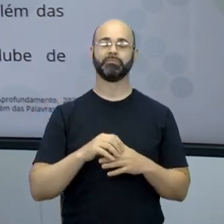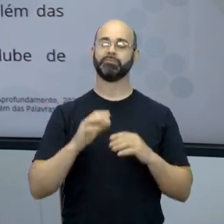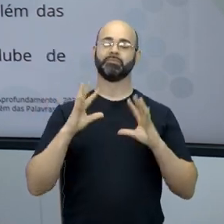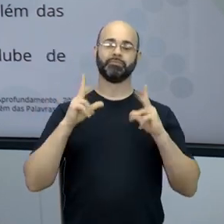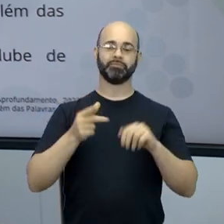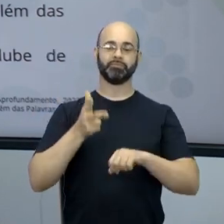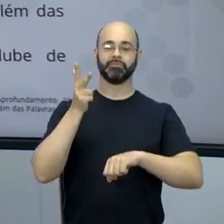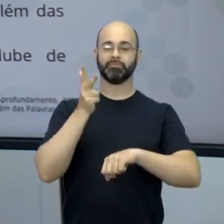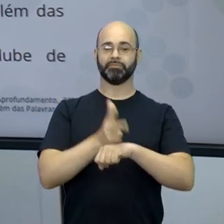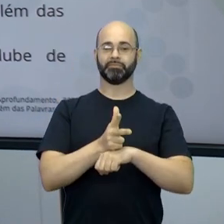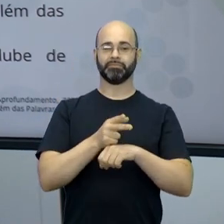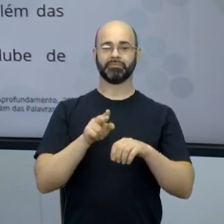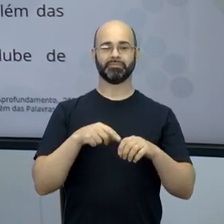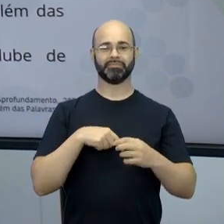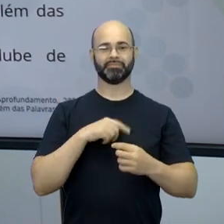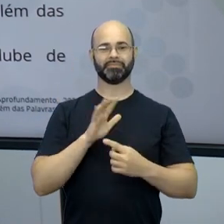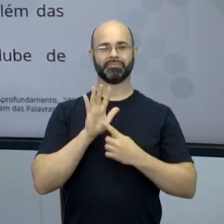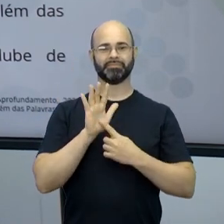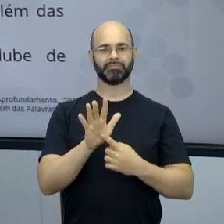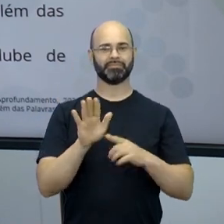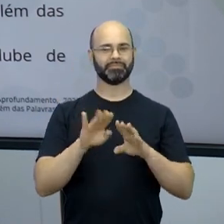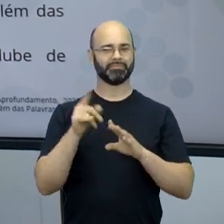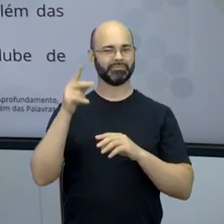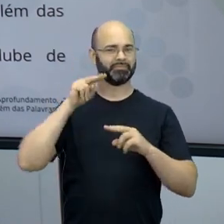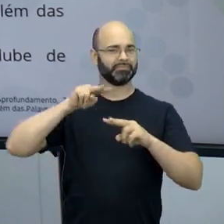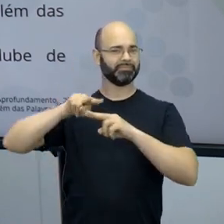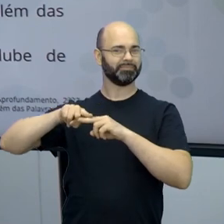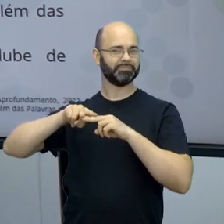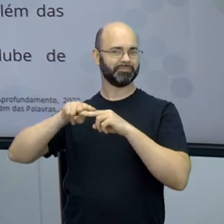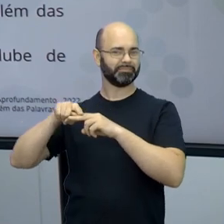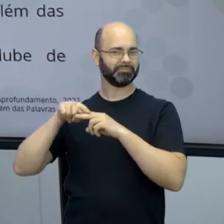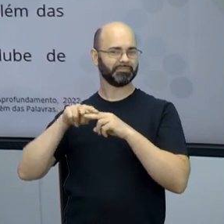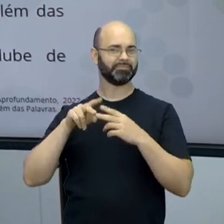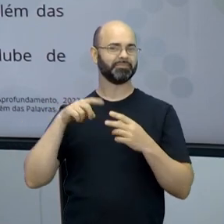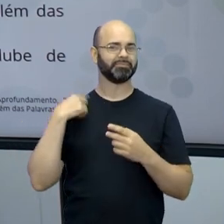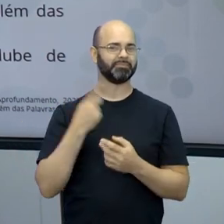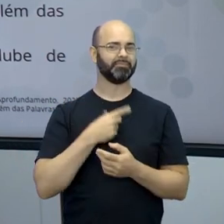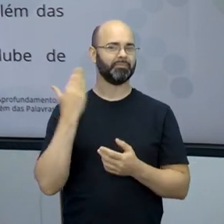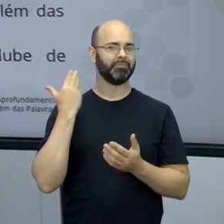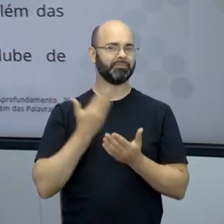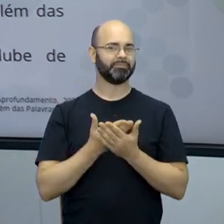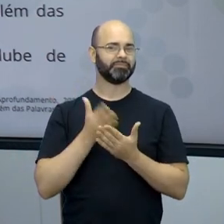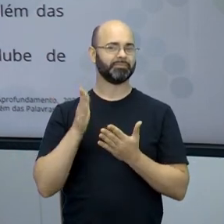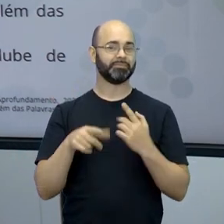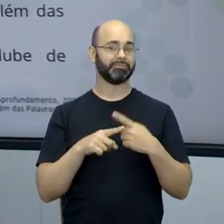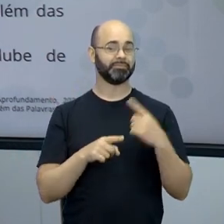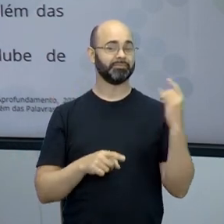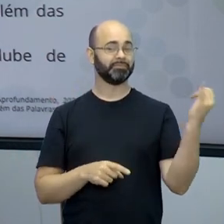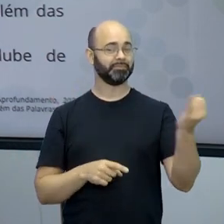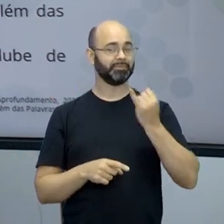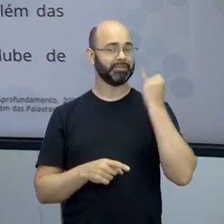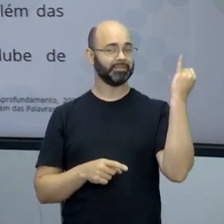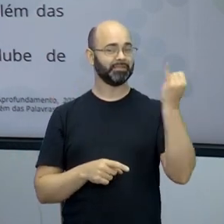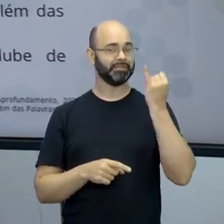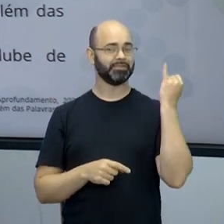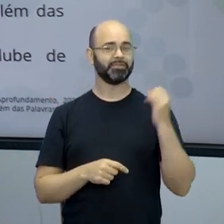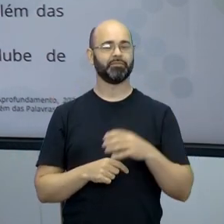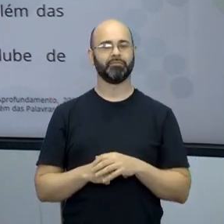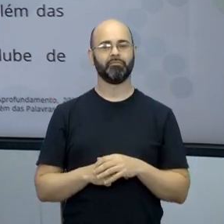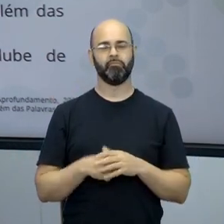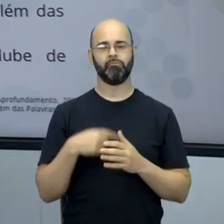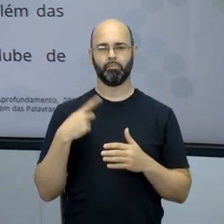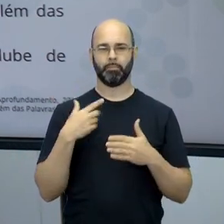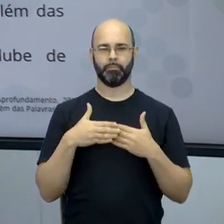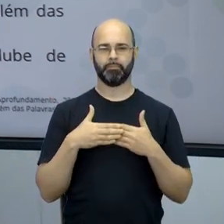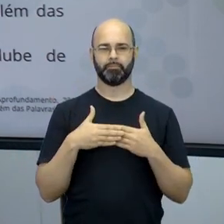Estou me reapresentando a vocês e já dando uma retomada, falando o a gente já estudou. Porque é importante, estamos indo, caminhando